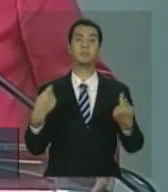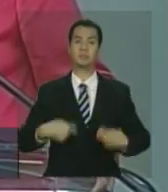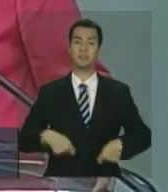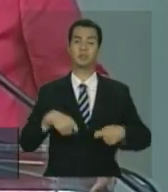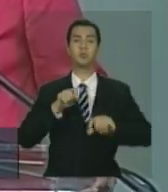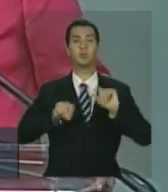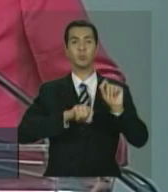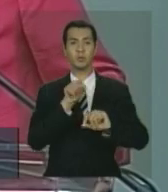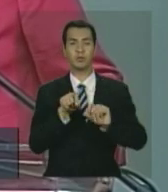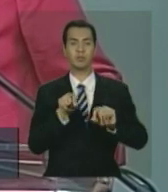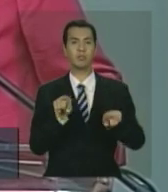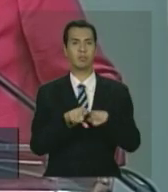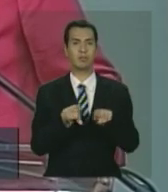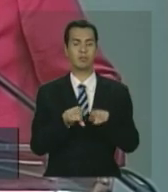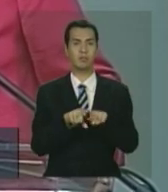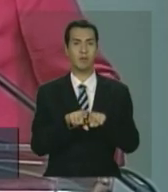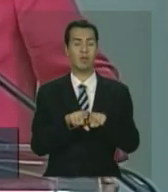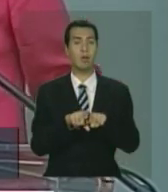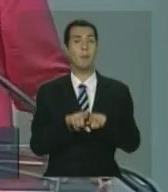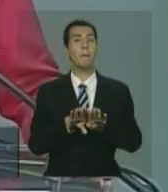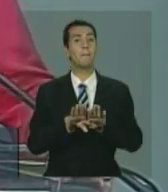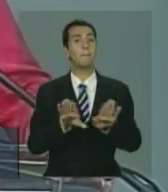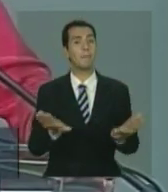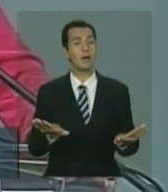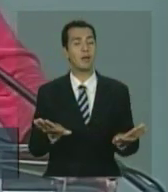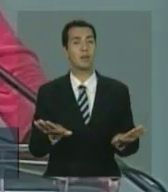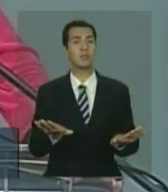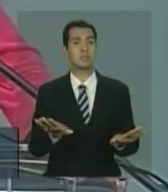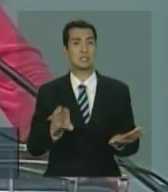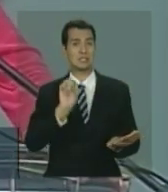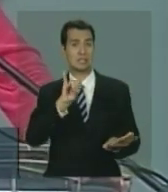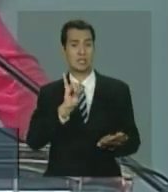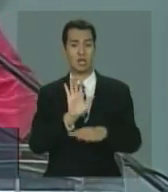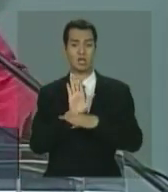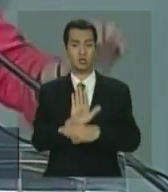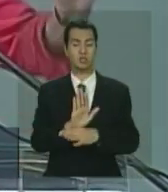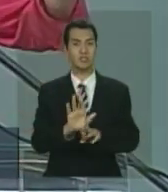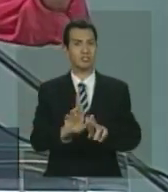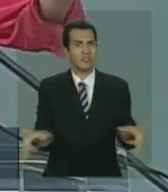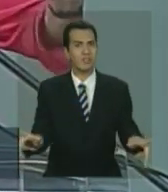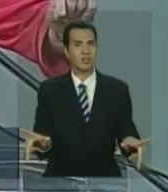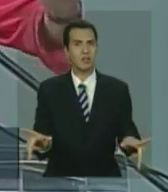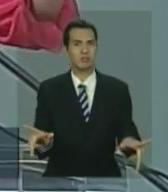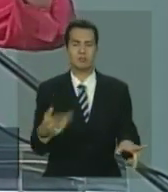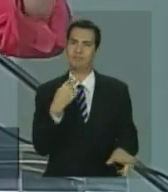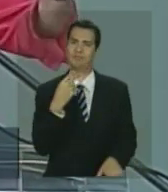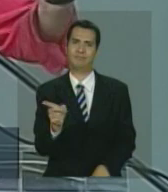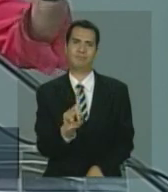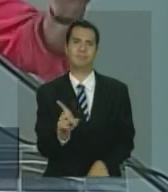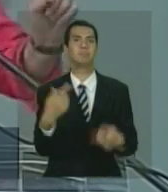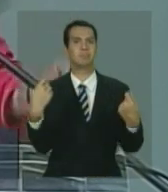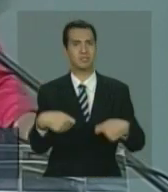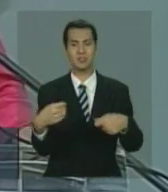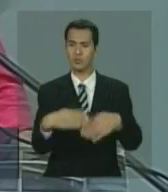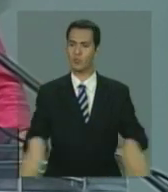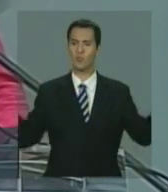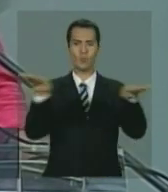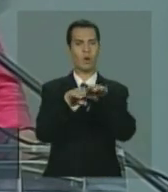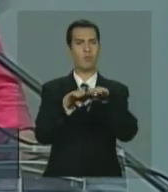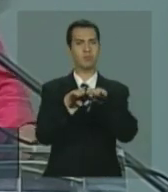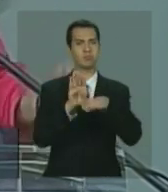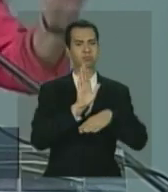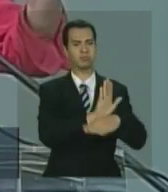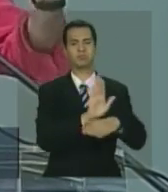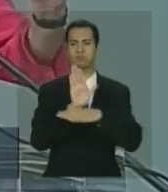diferente não é uma coisa boa, é uma coisa muito ruim. Na raiz da desigualdade do nosso